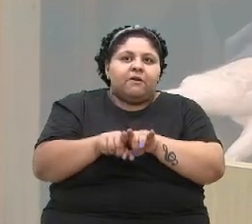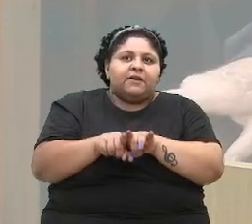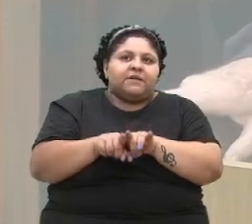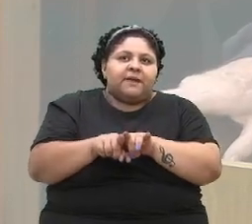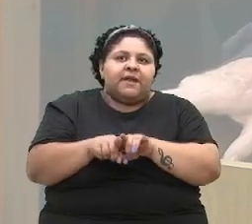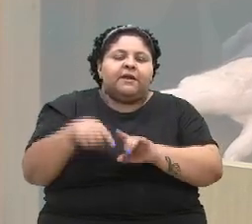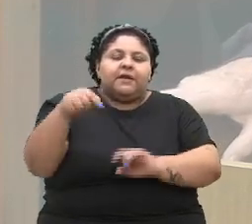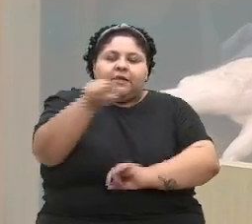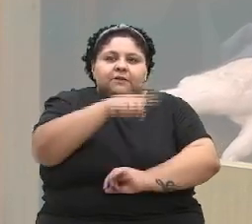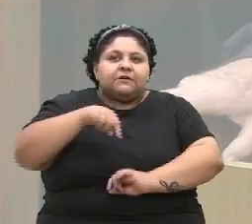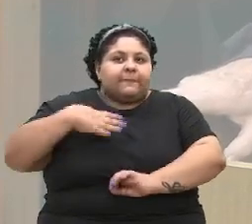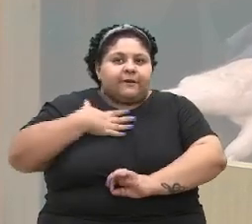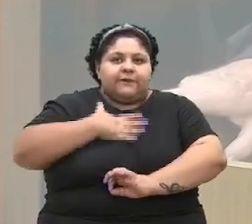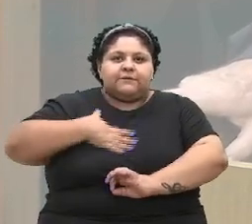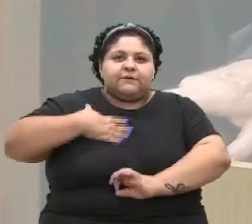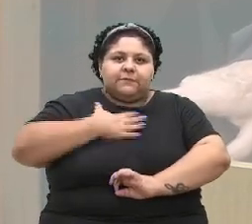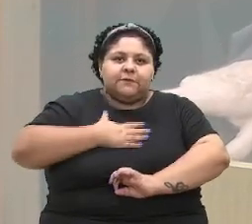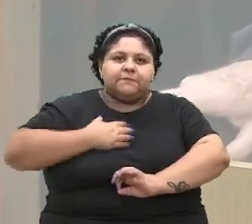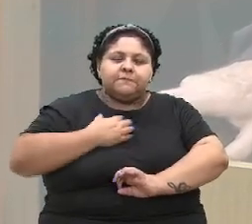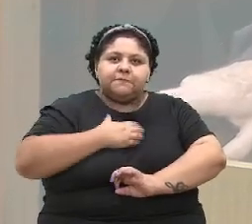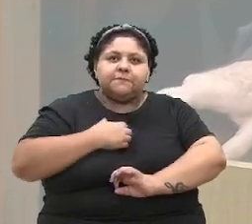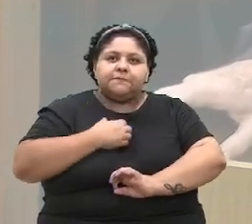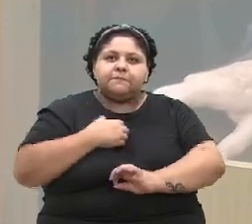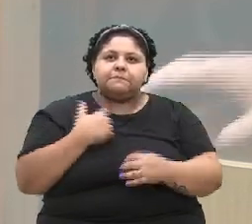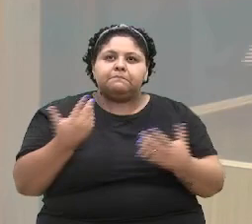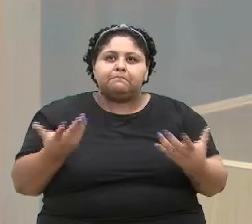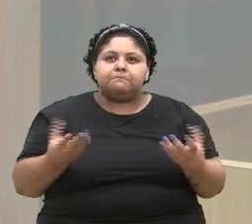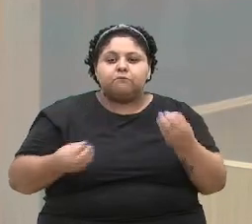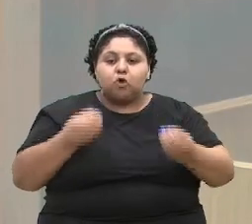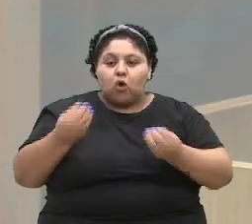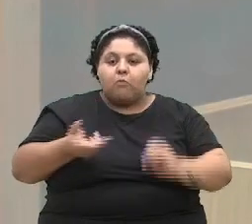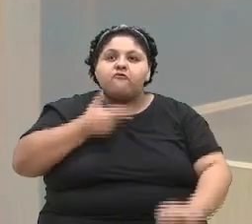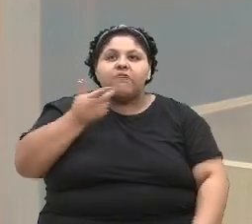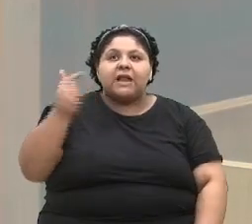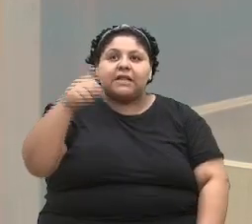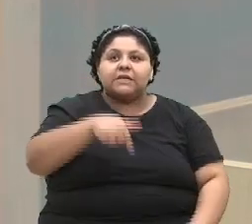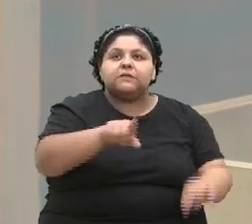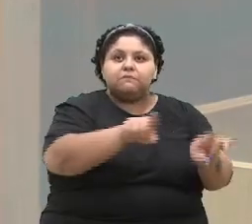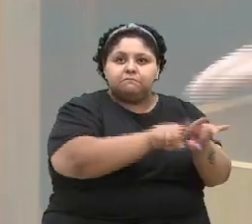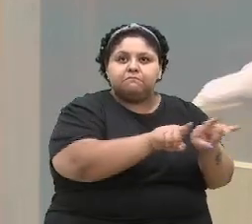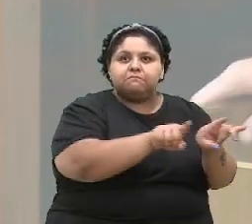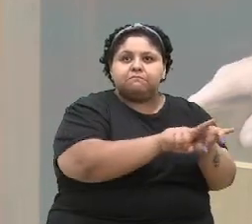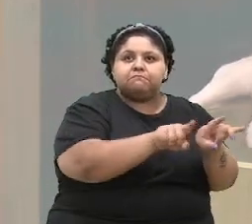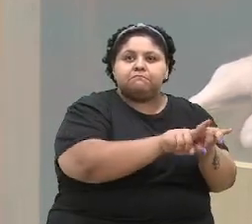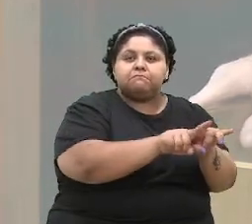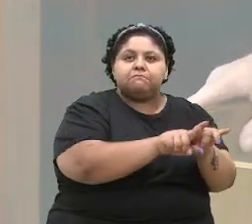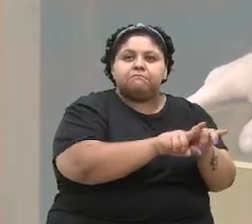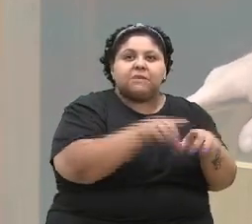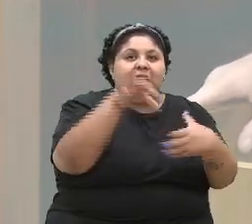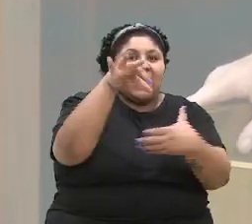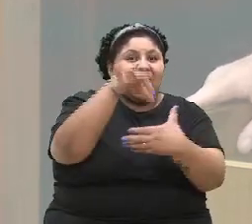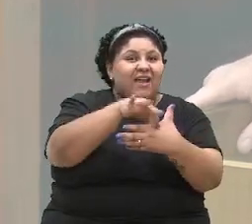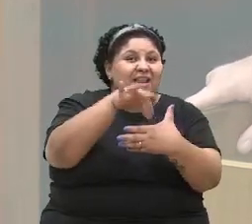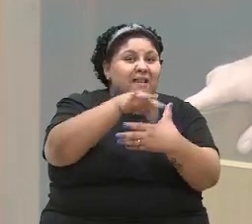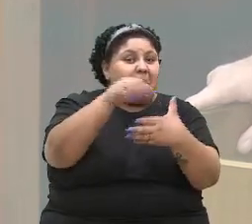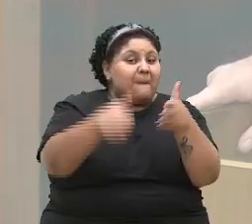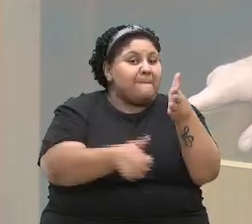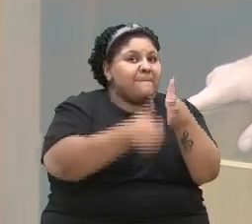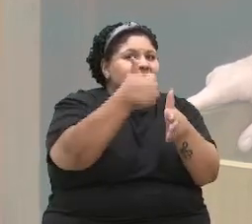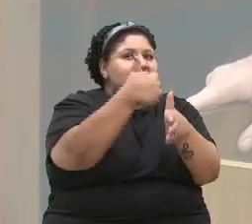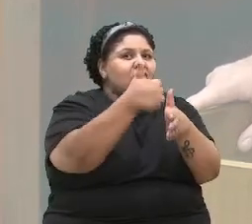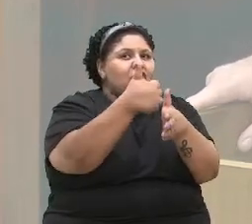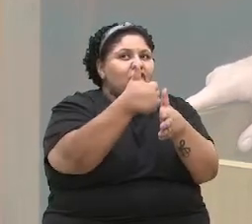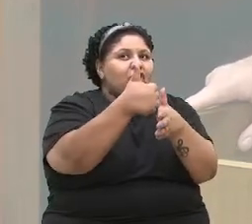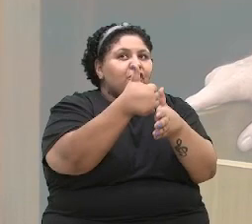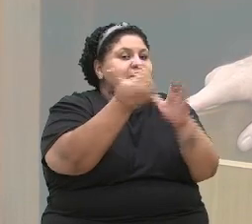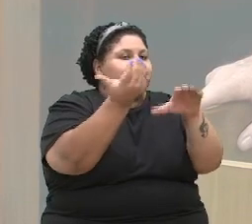incidindo sobre a população. Como foi dito aqui também, a carne de melhor qualidade de Brasília não